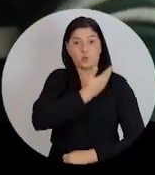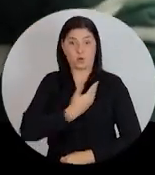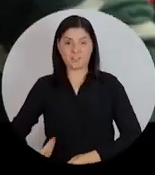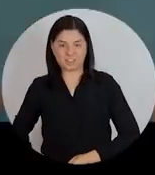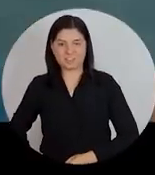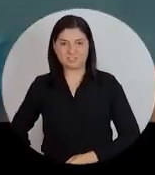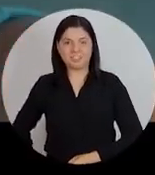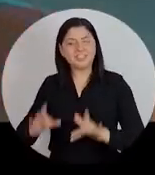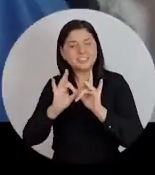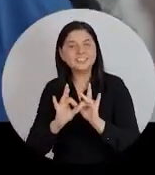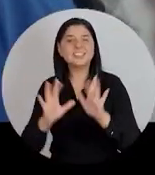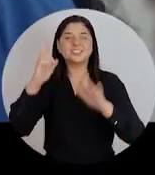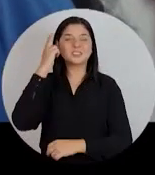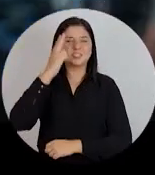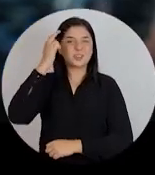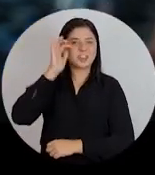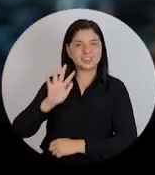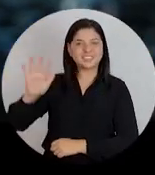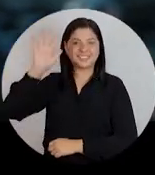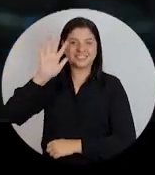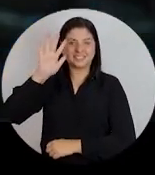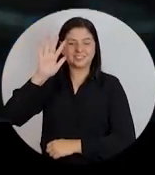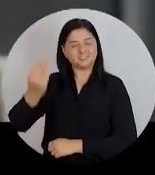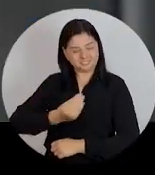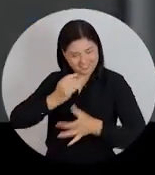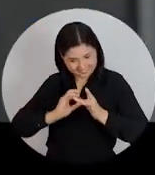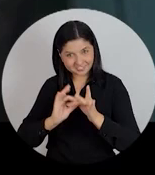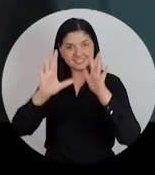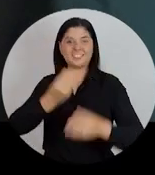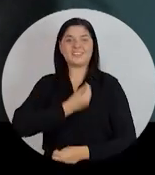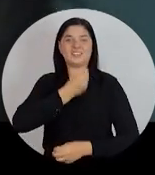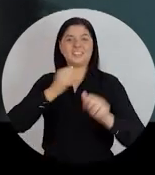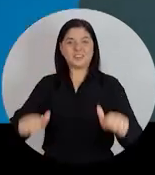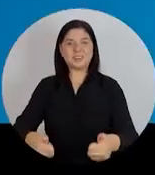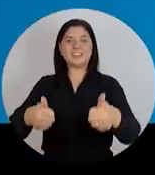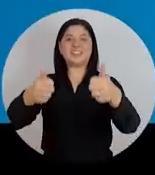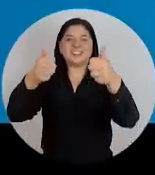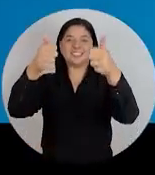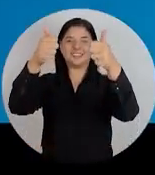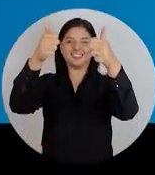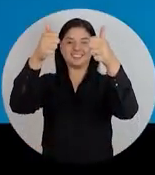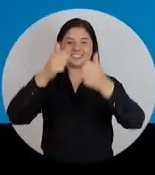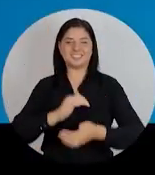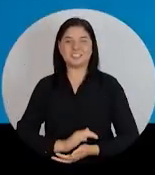governador. Deixa o sonho acontecer, deixa a vida melhorar.